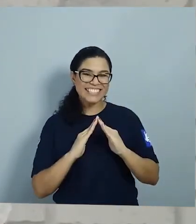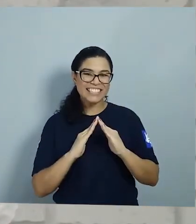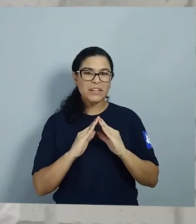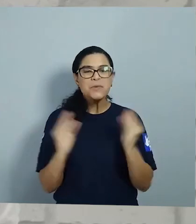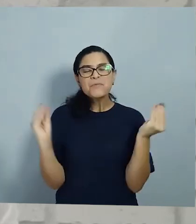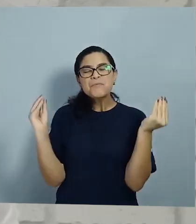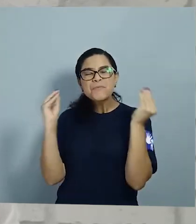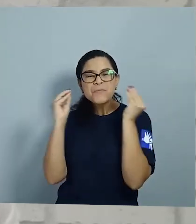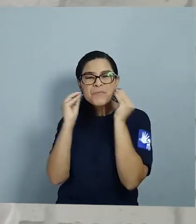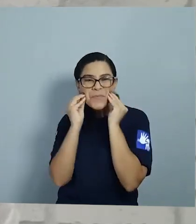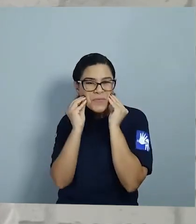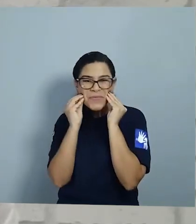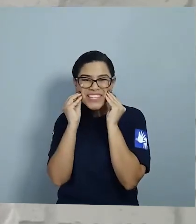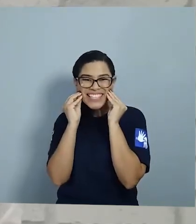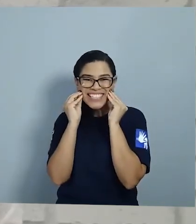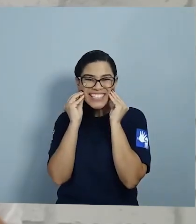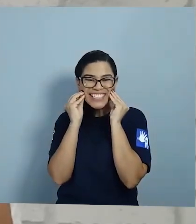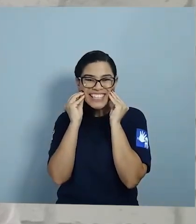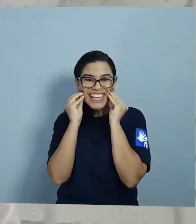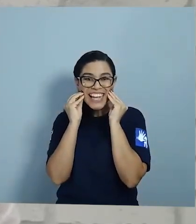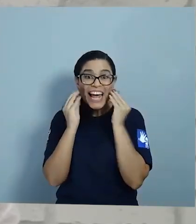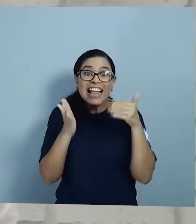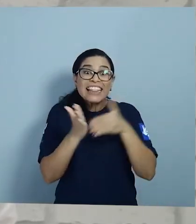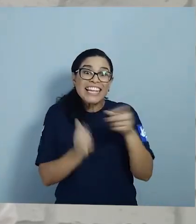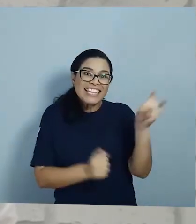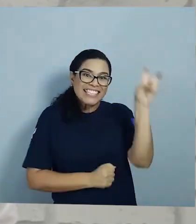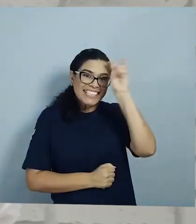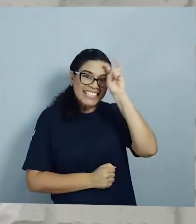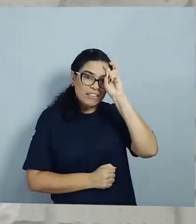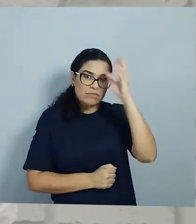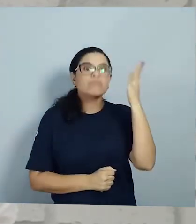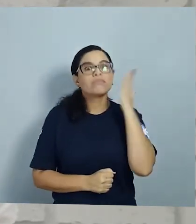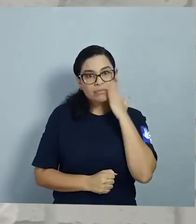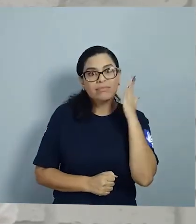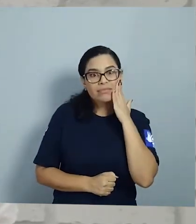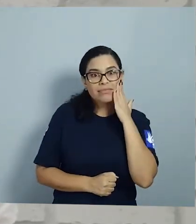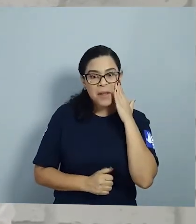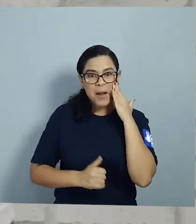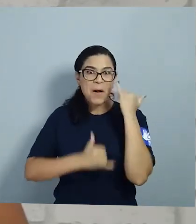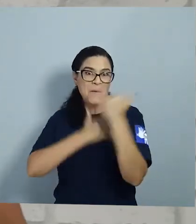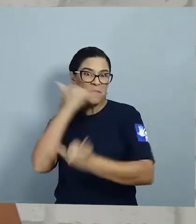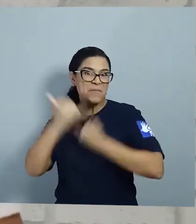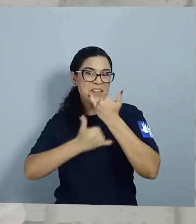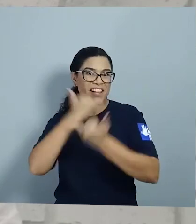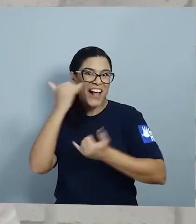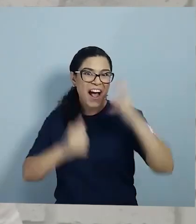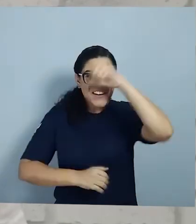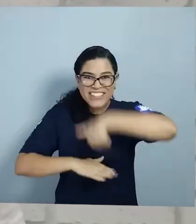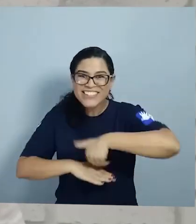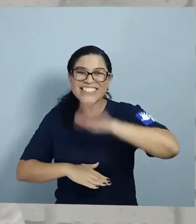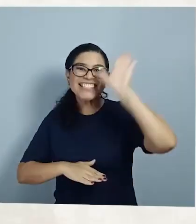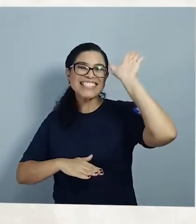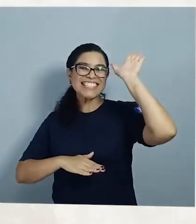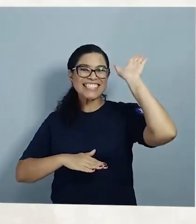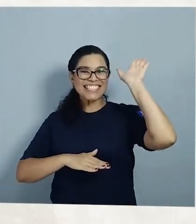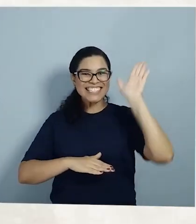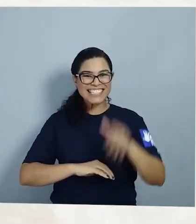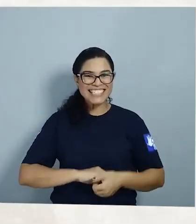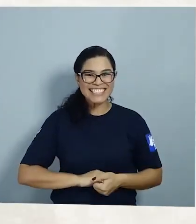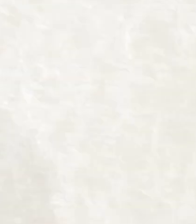Casa Um beijo, até quinta-feira E já sabem, né? É brincando que se aprende